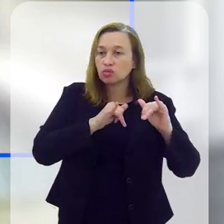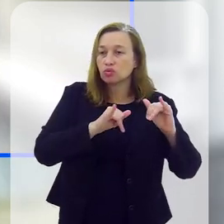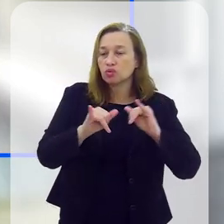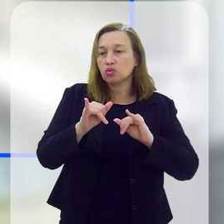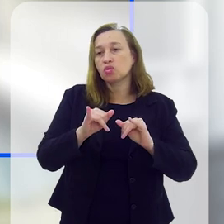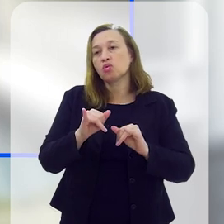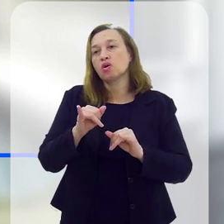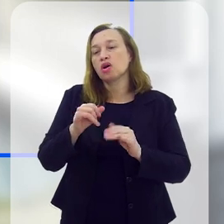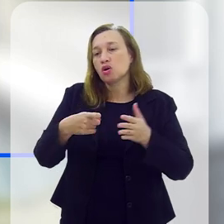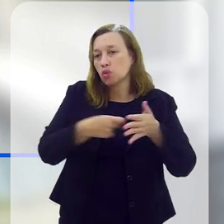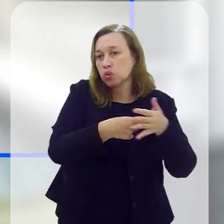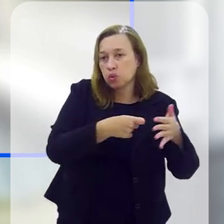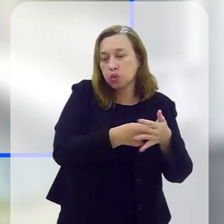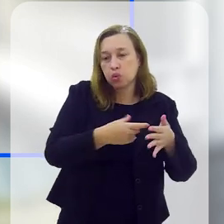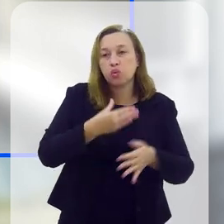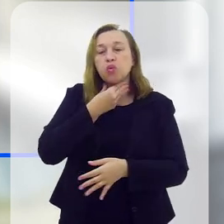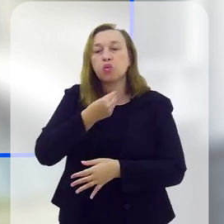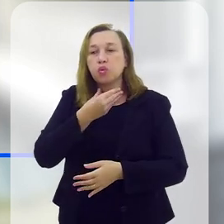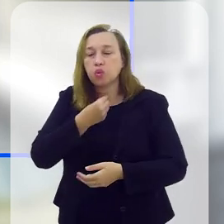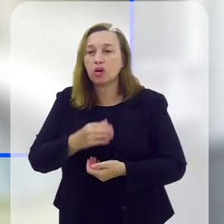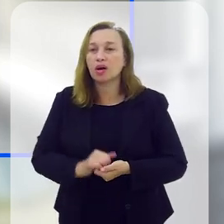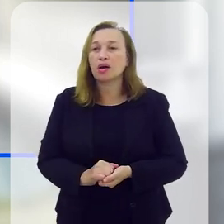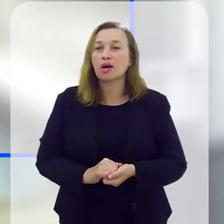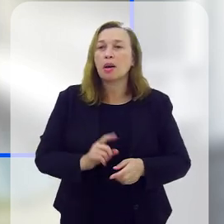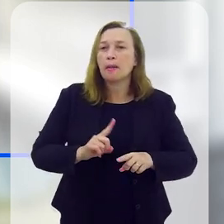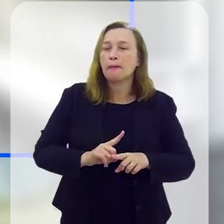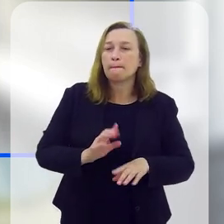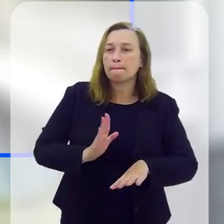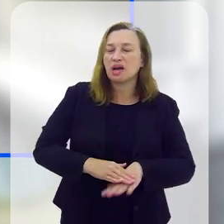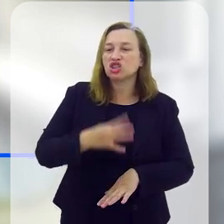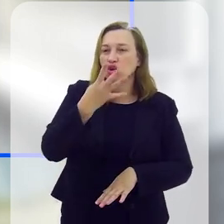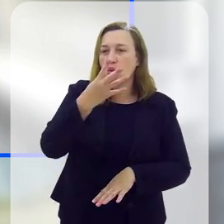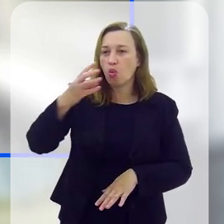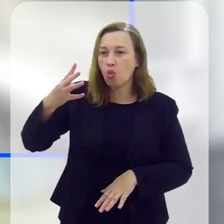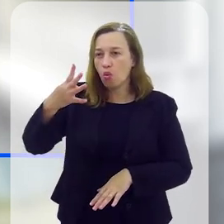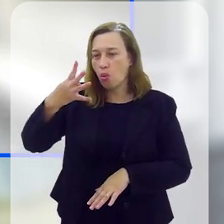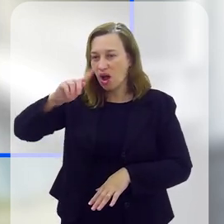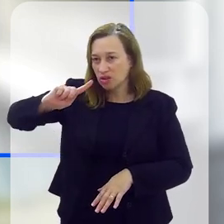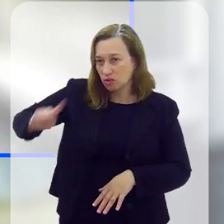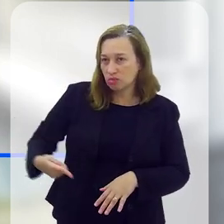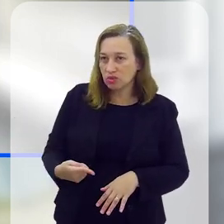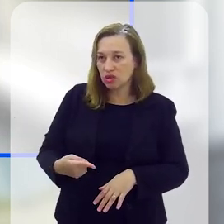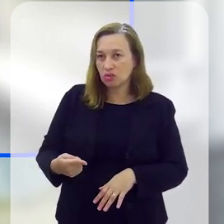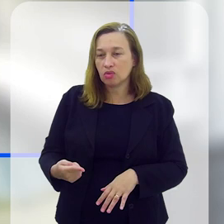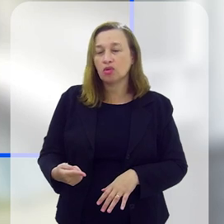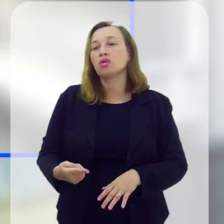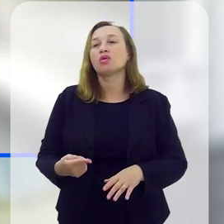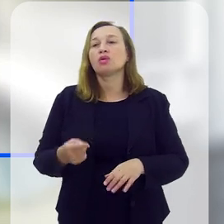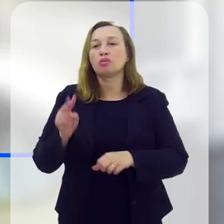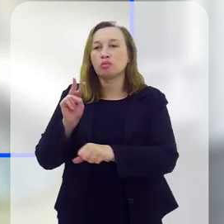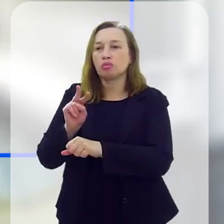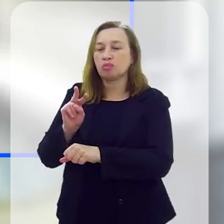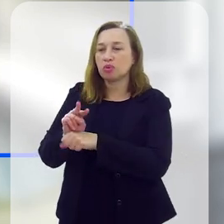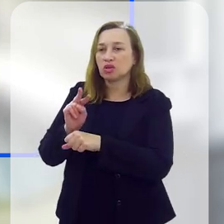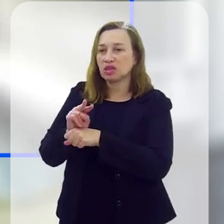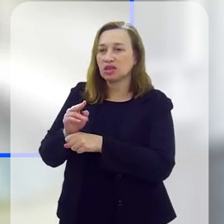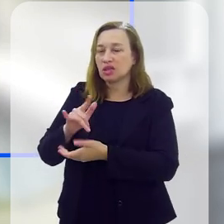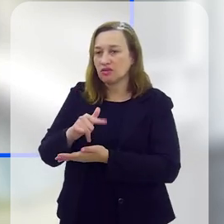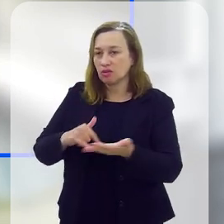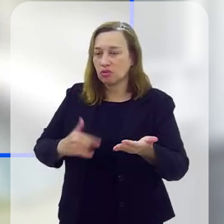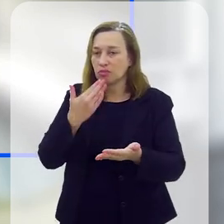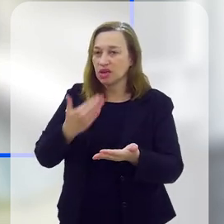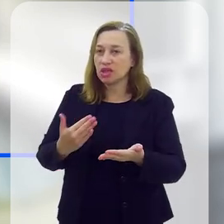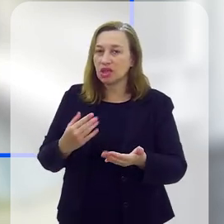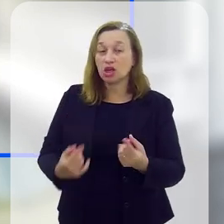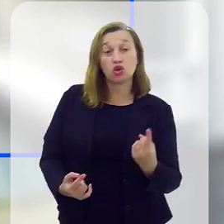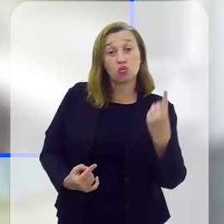desses casos, né? Denúncia falsa, a denunciação caloniosa. Então, nesses casos, a gente teve mais de 4 mil pedidos protetivos, apenas um, uma denúncia falsa.